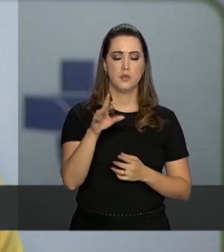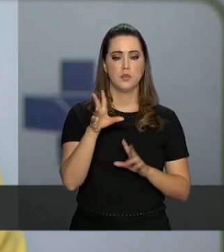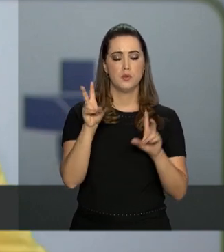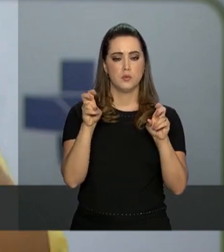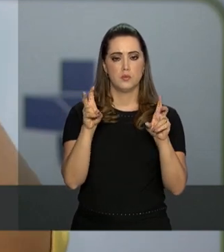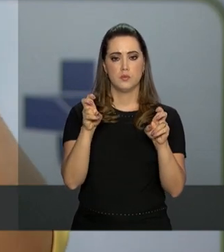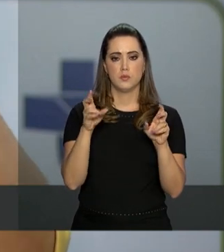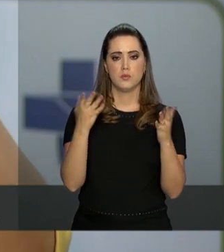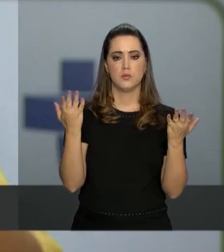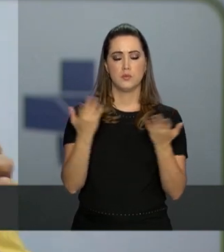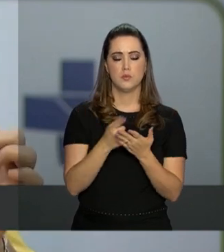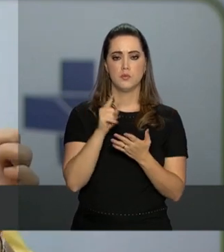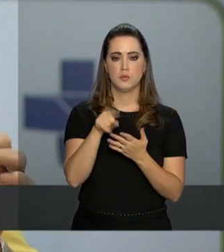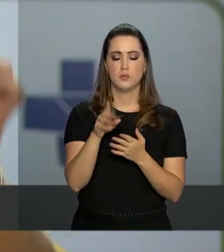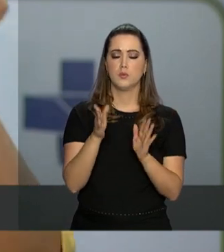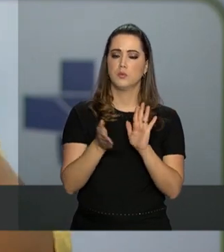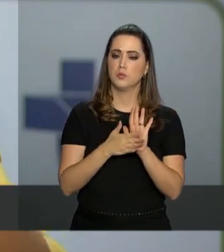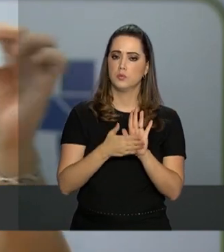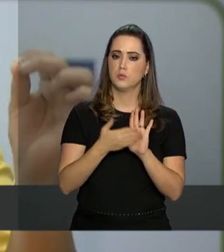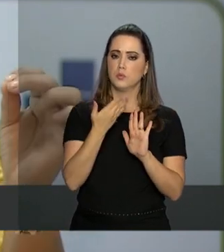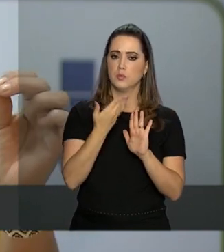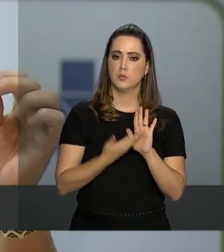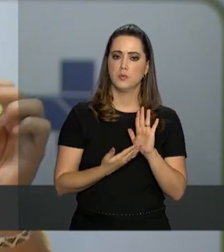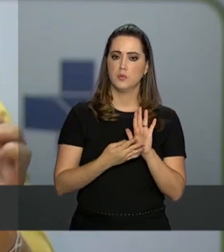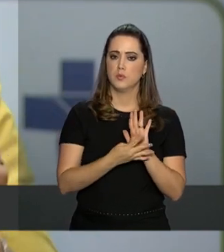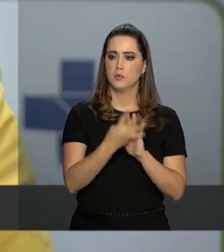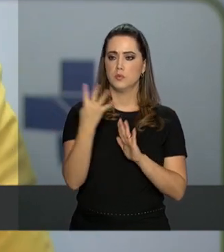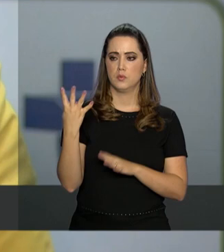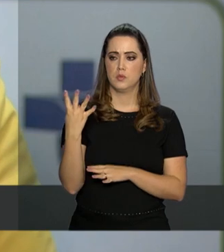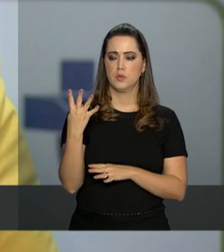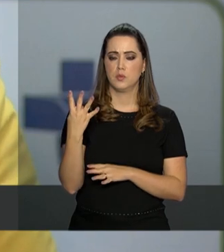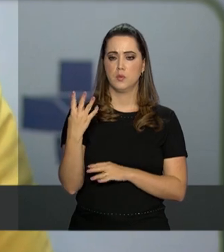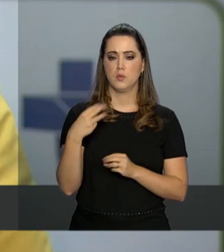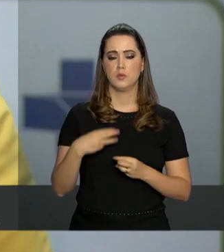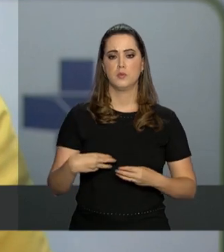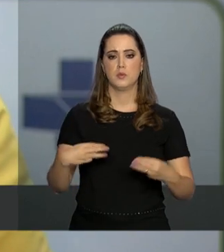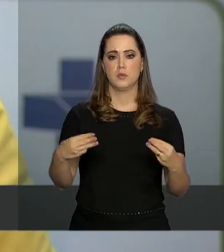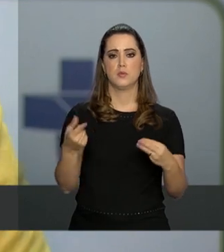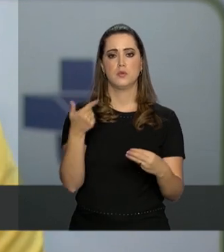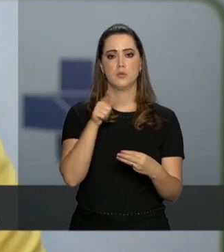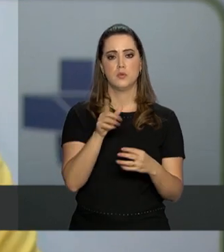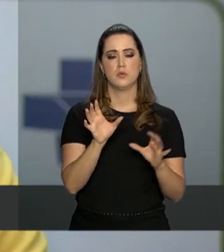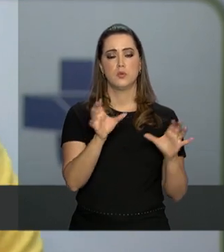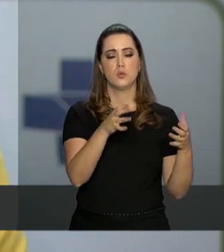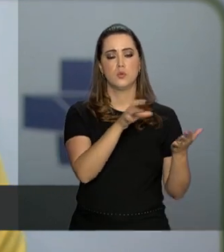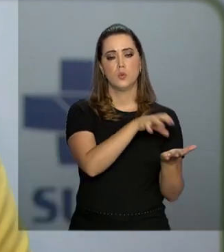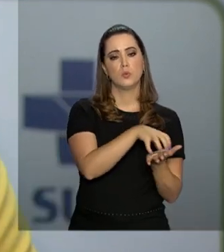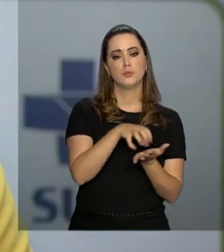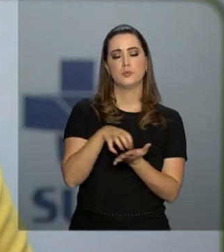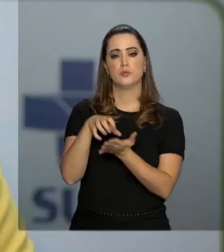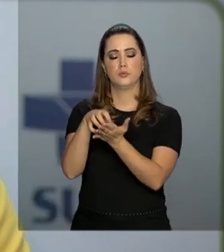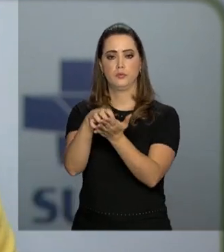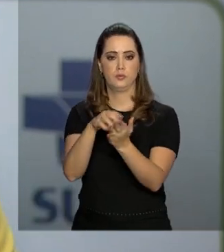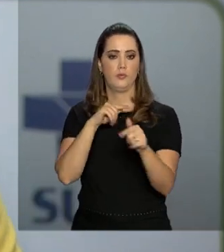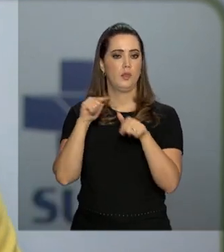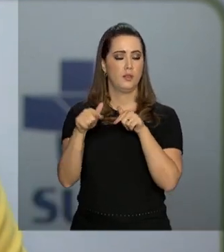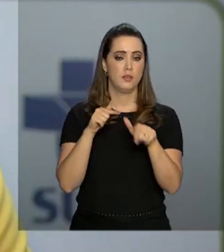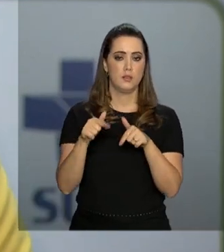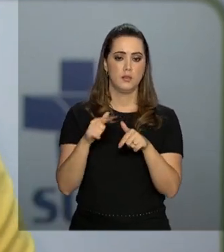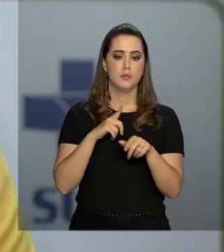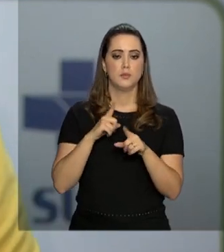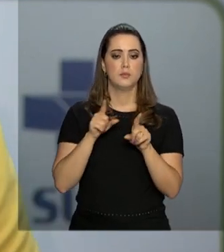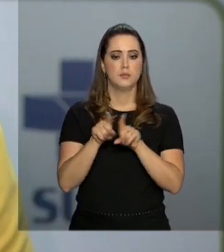visto com o protagonismo desses quatro ministérios alcançando os demais órgãos. Ações serão